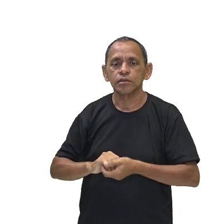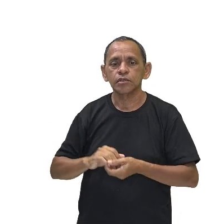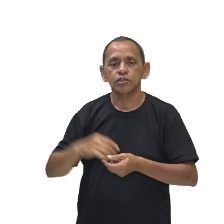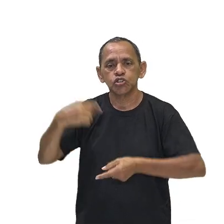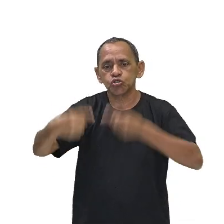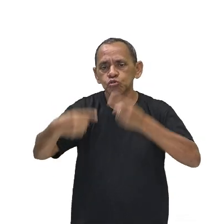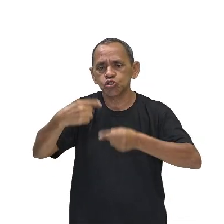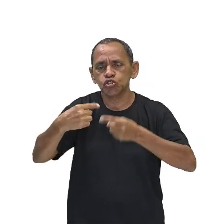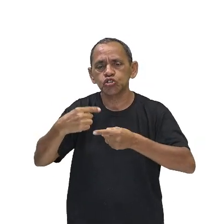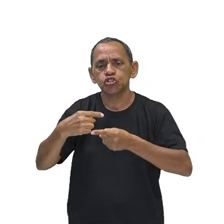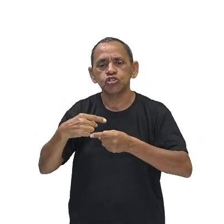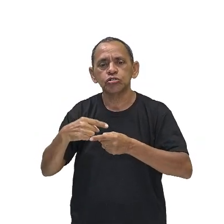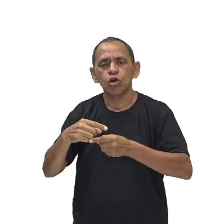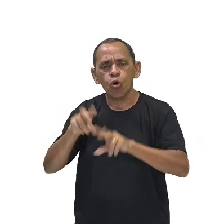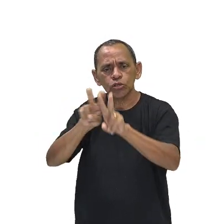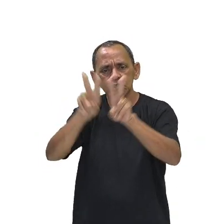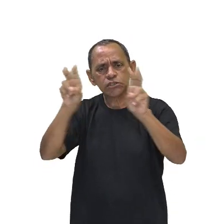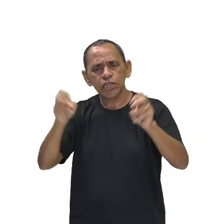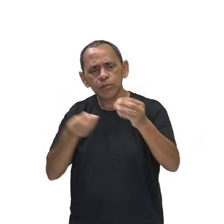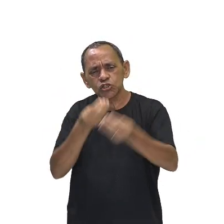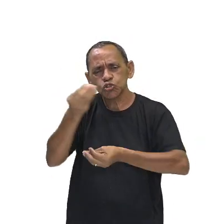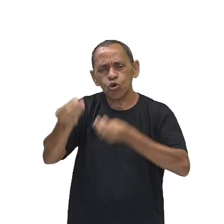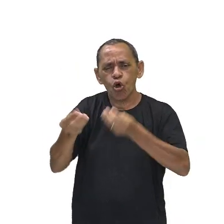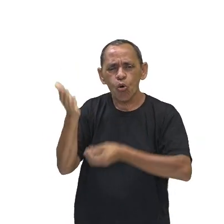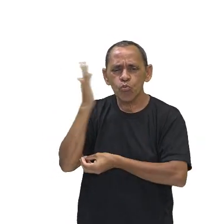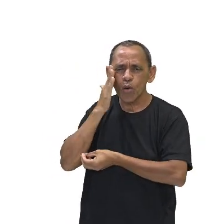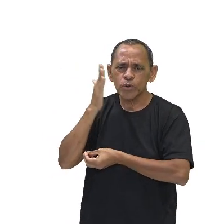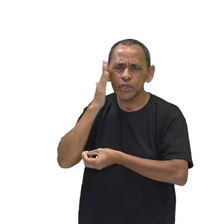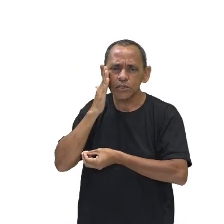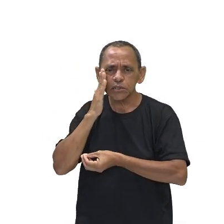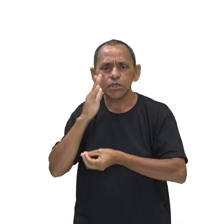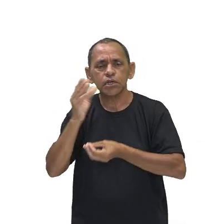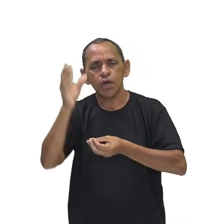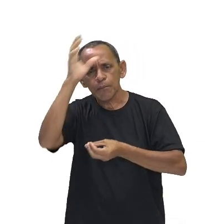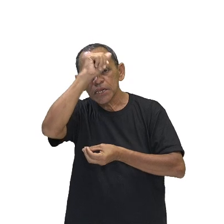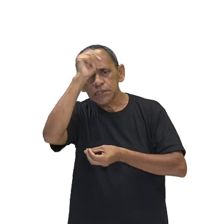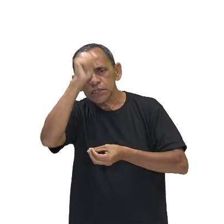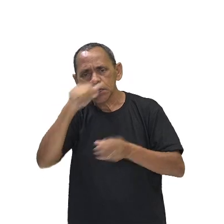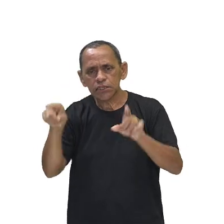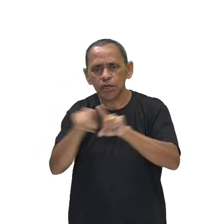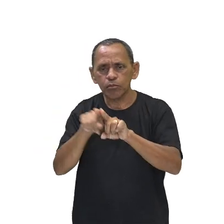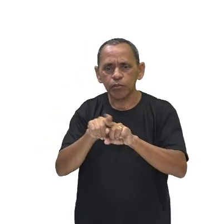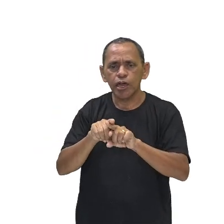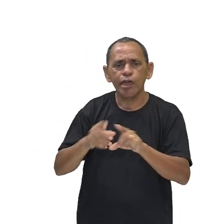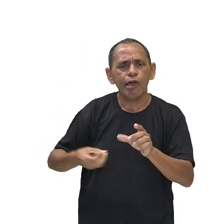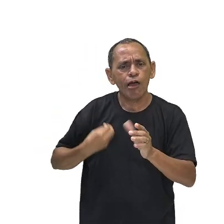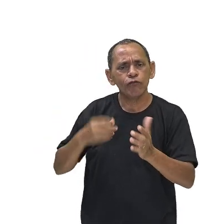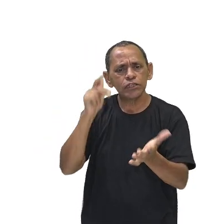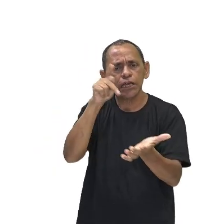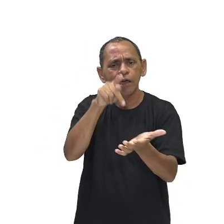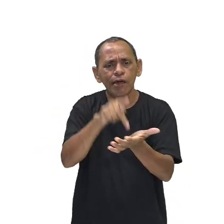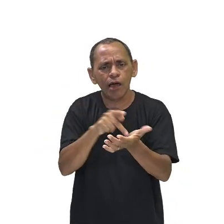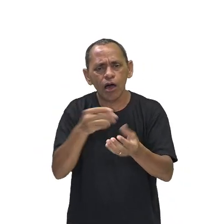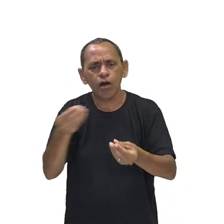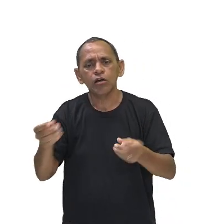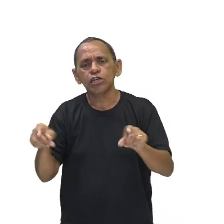possível aprender, como é que nós conhecemos, como é que a pode conhecer a realidade. Então toda essa discussão sobre o conhecimento